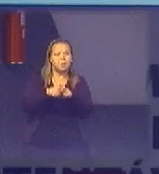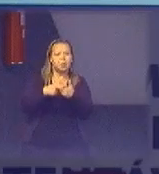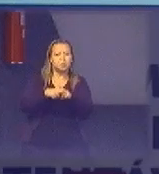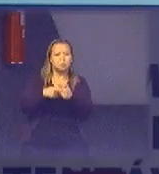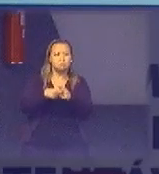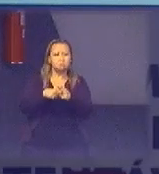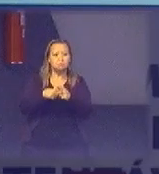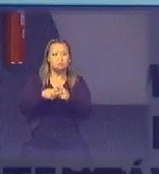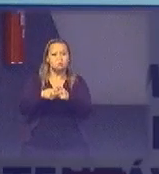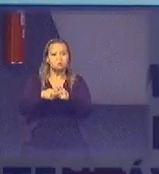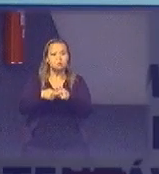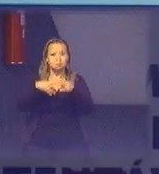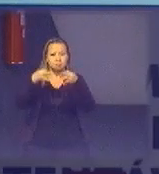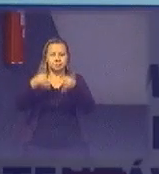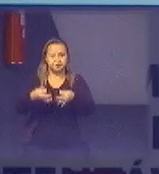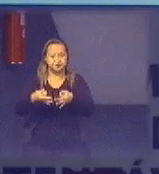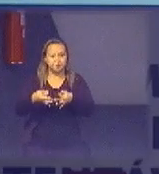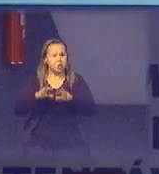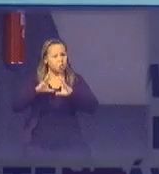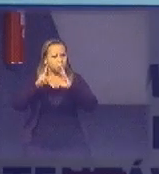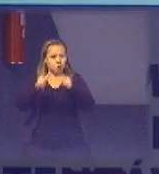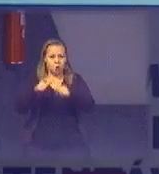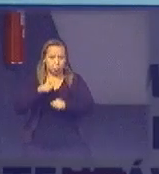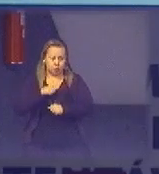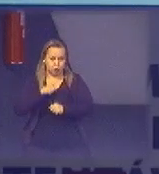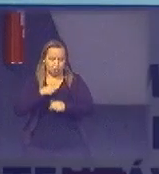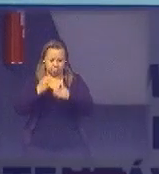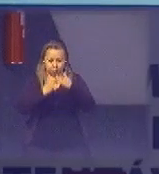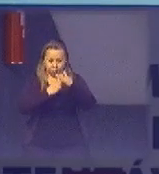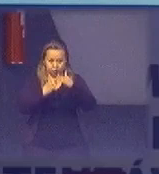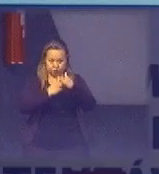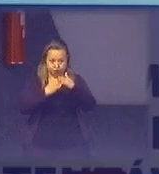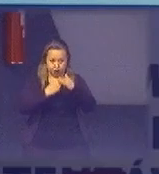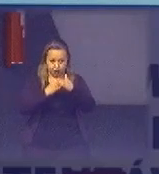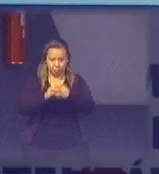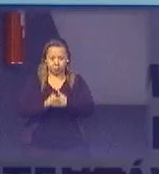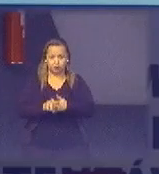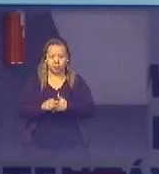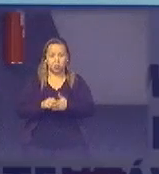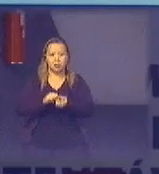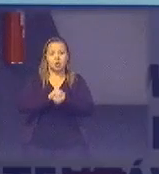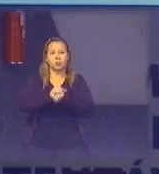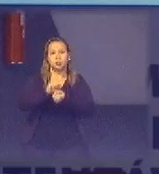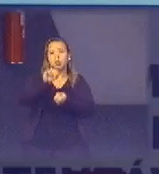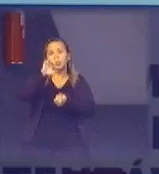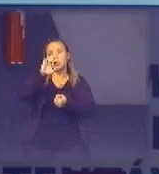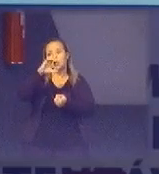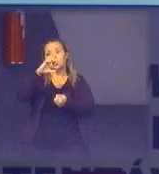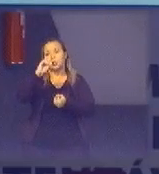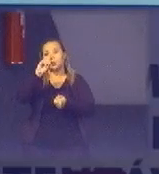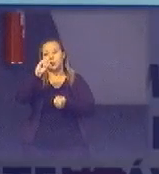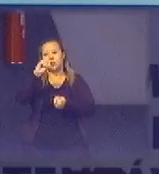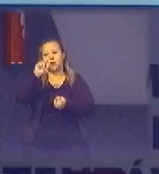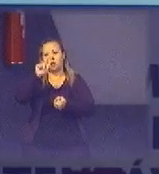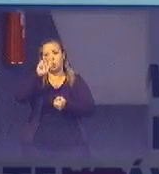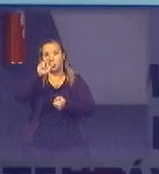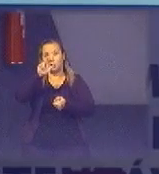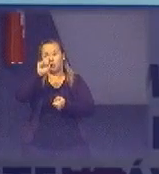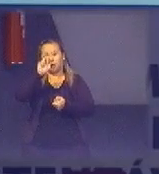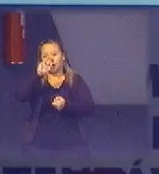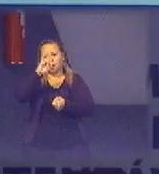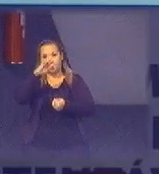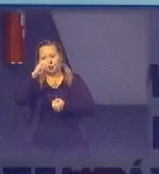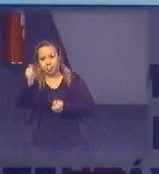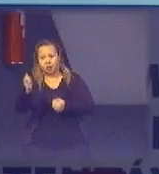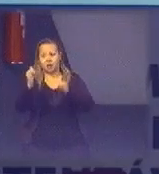todos todos porque ela domina o mercado disso aí de ecografia de exames de imagem e etc e